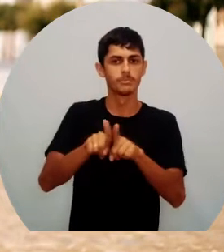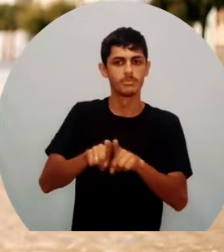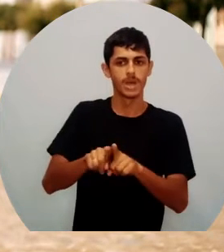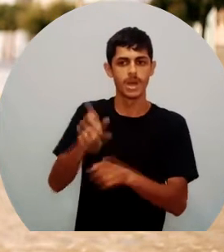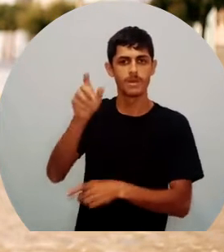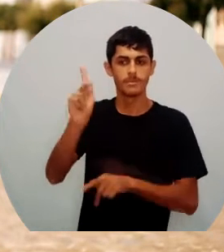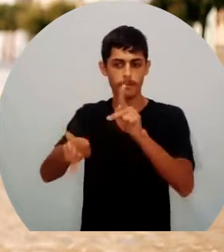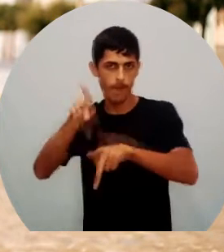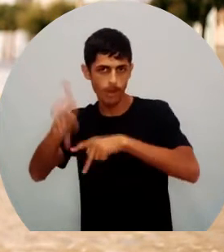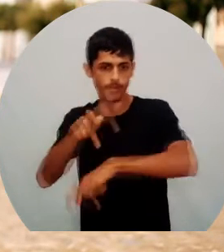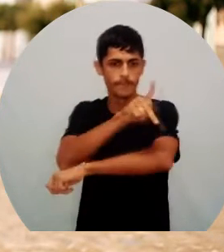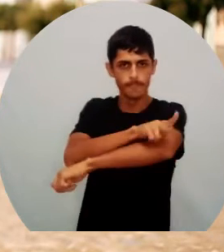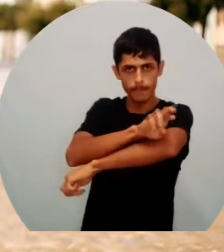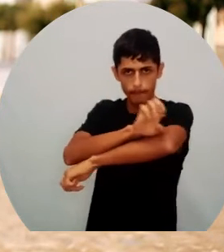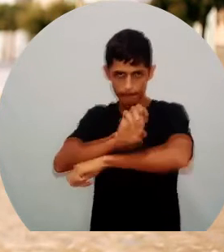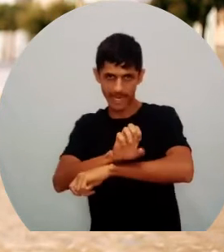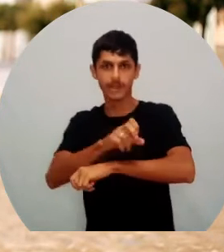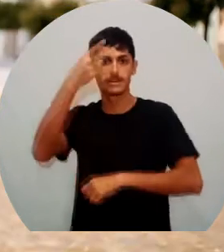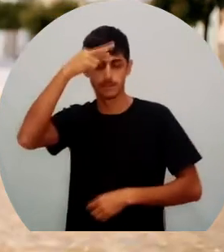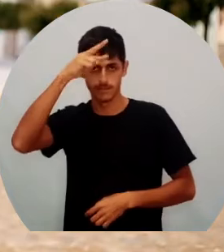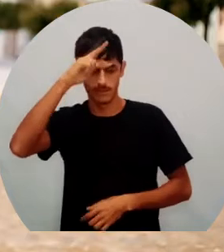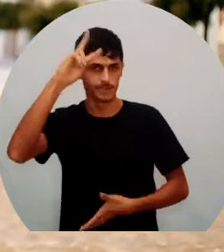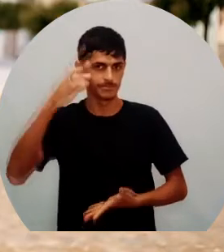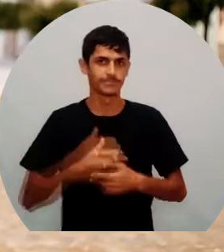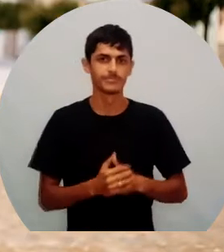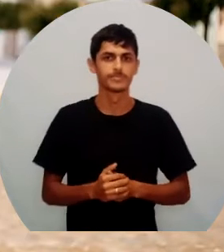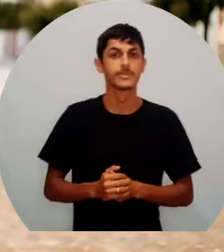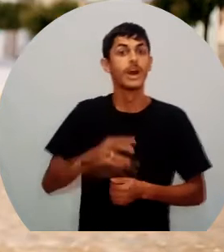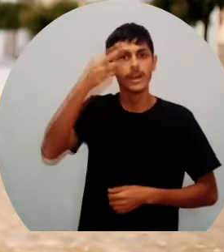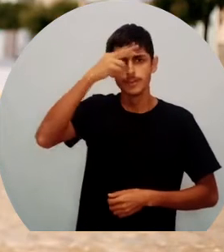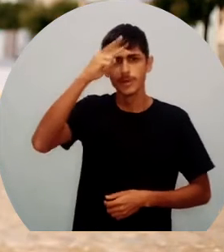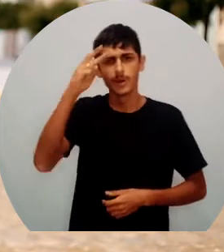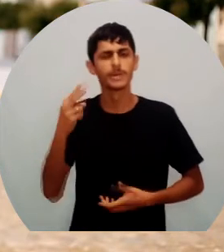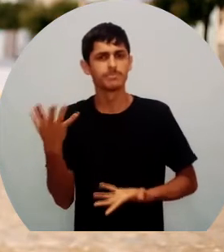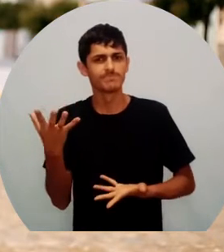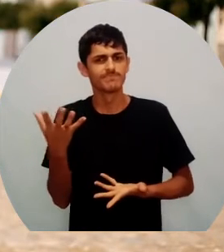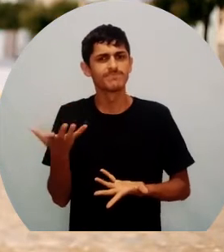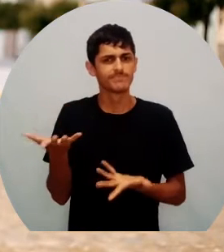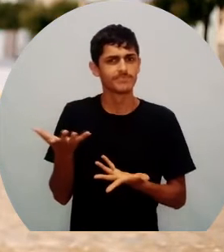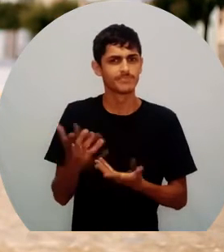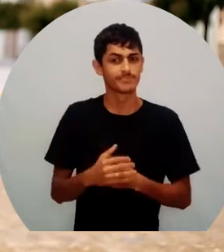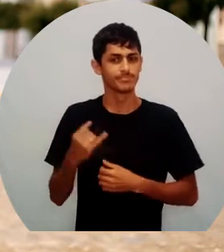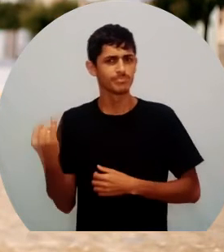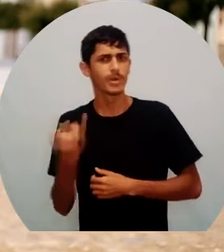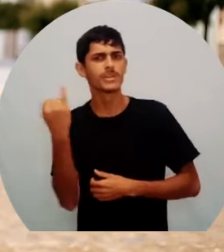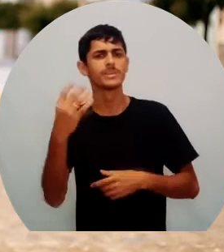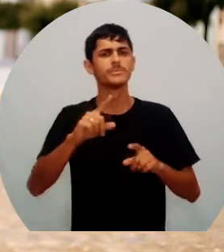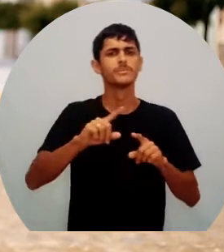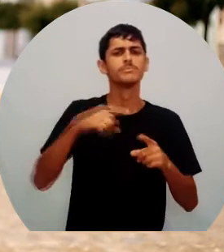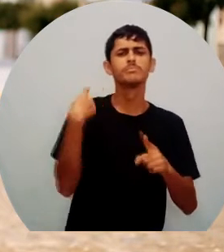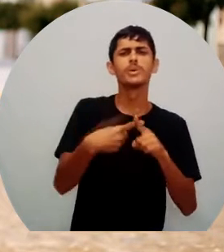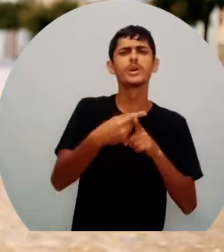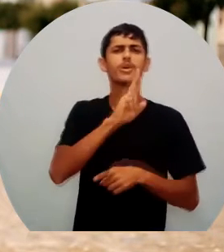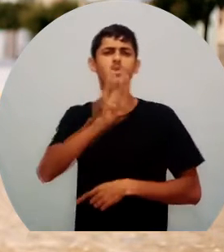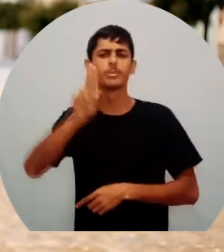registro que temos aqui na Serra do Pará, né? E a nossa história é bem interessante, porque esse nome Pará